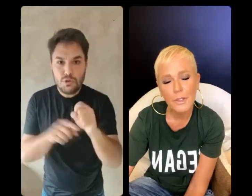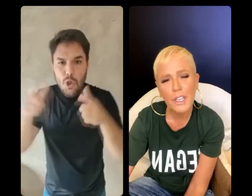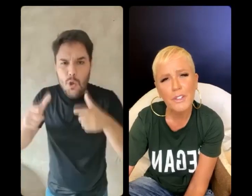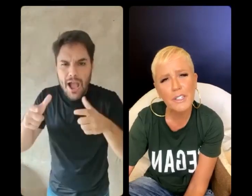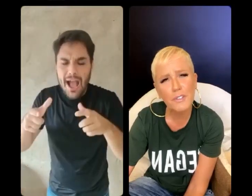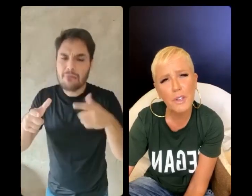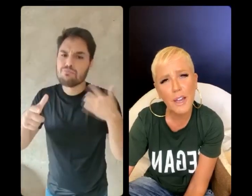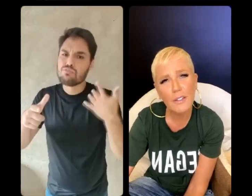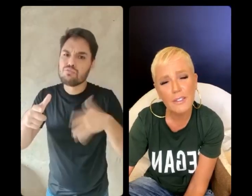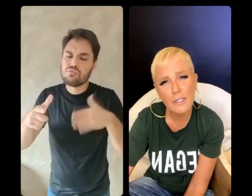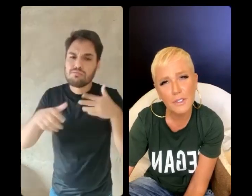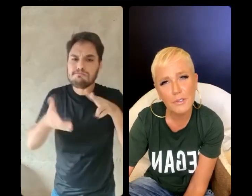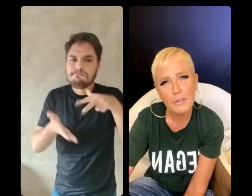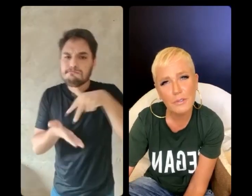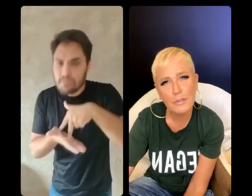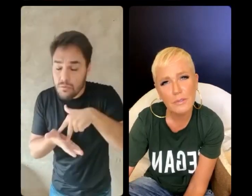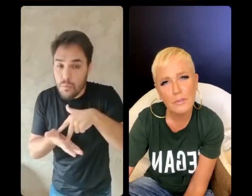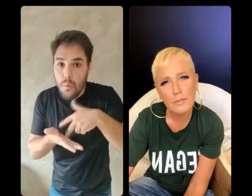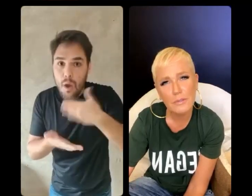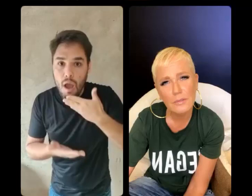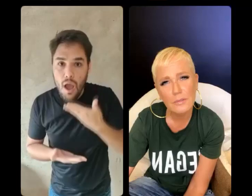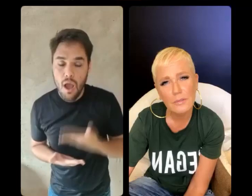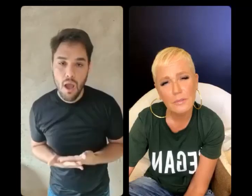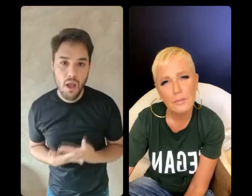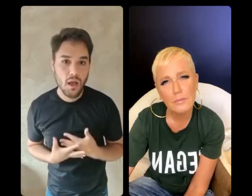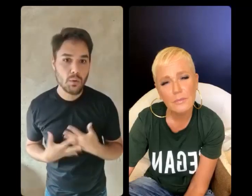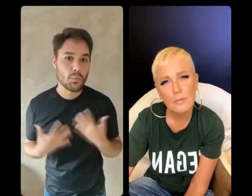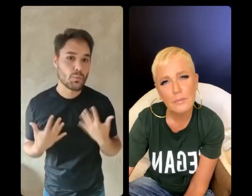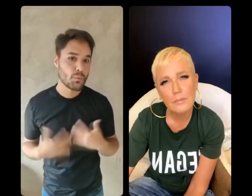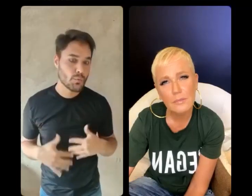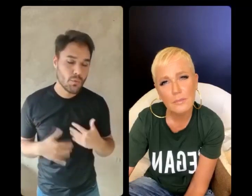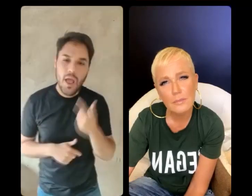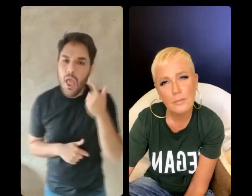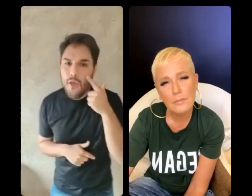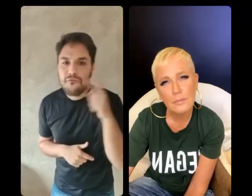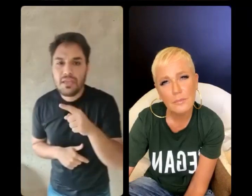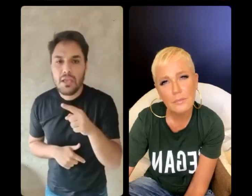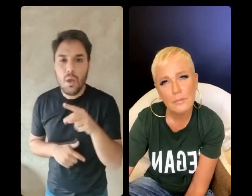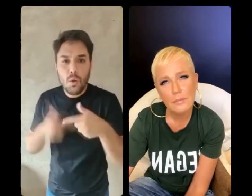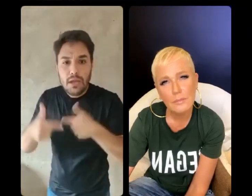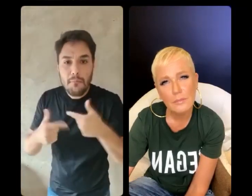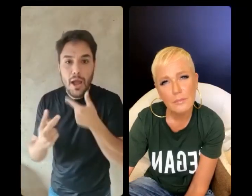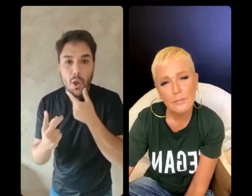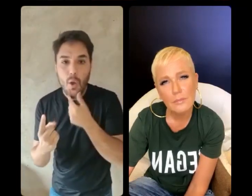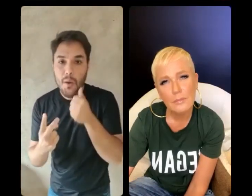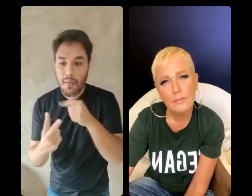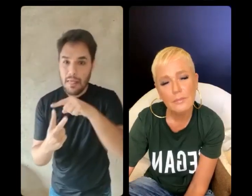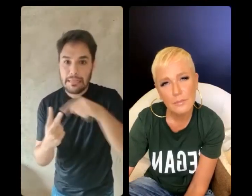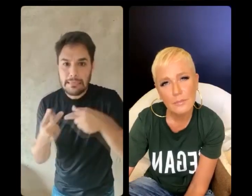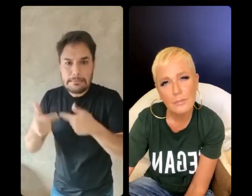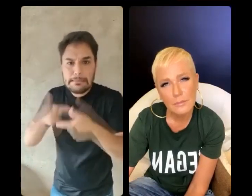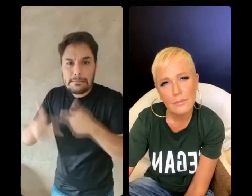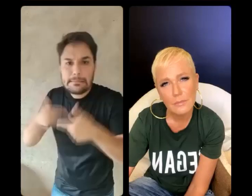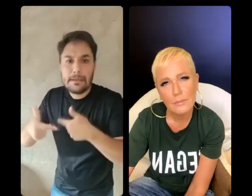O que você viu lá? O que você viu? Eu vi o trabalho de um casal ralando pra tampar os